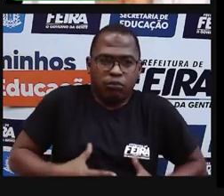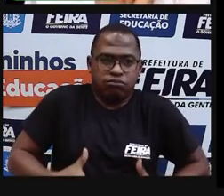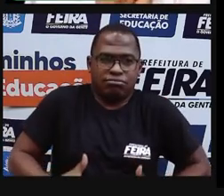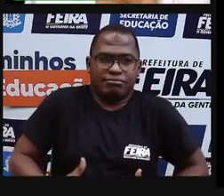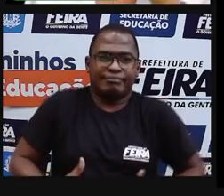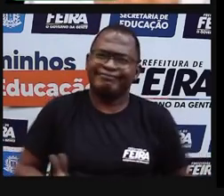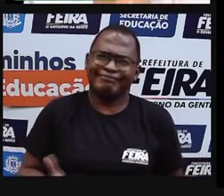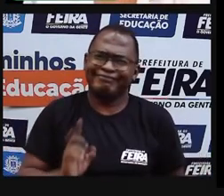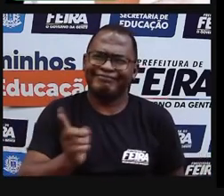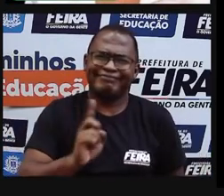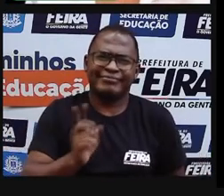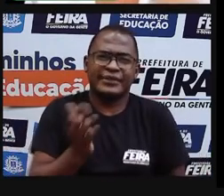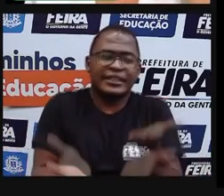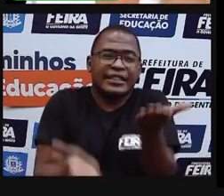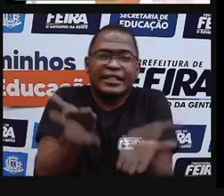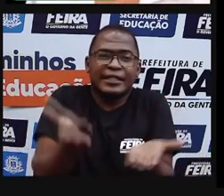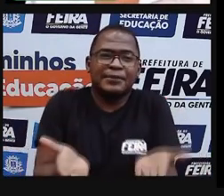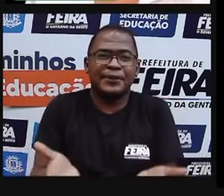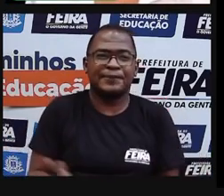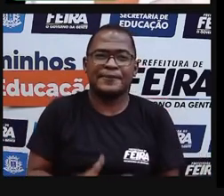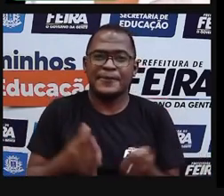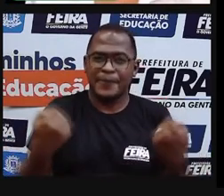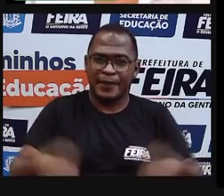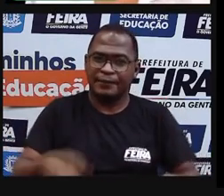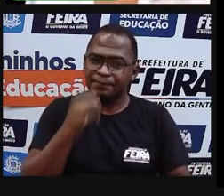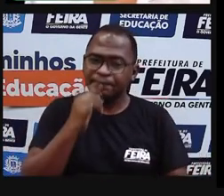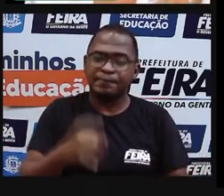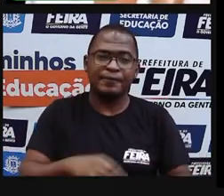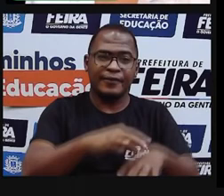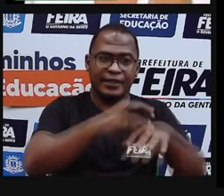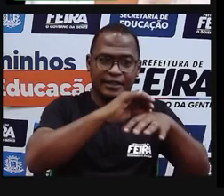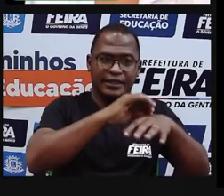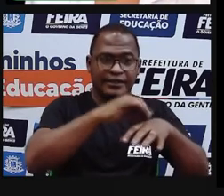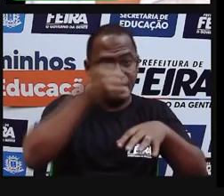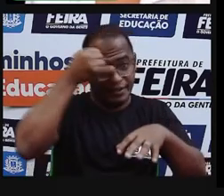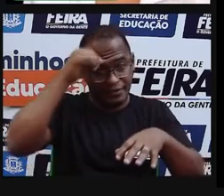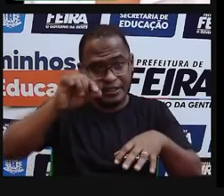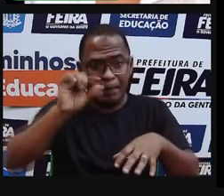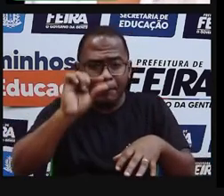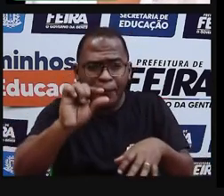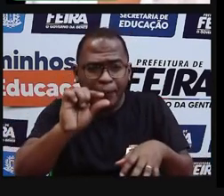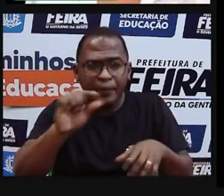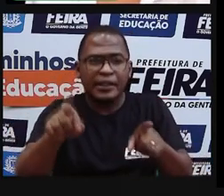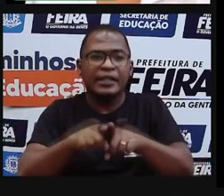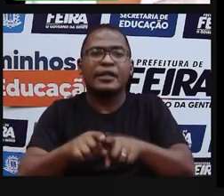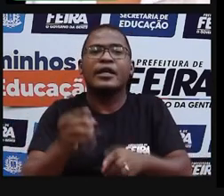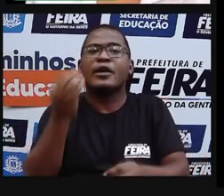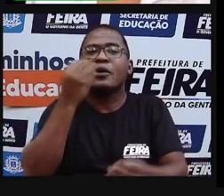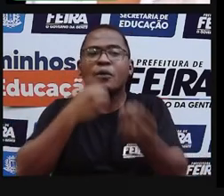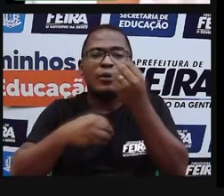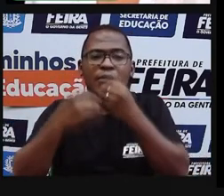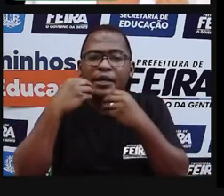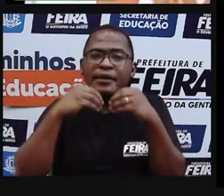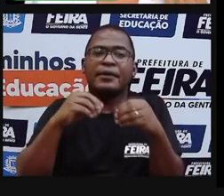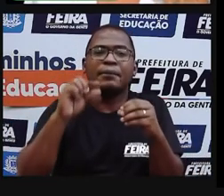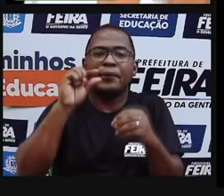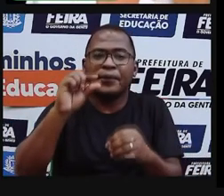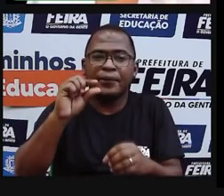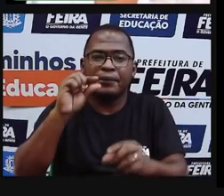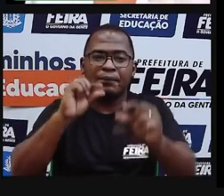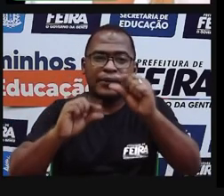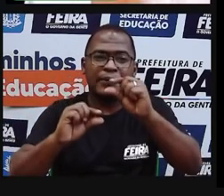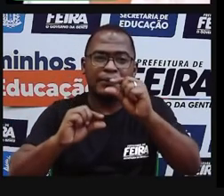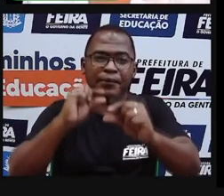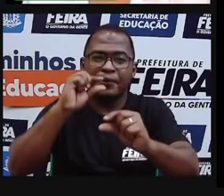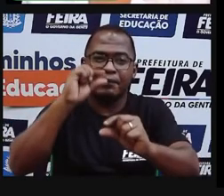dicas importantes dos japoneses. Diminuir a quantidade de carne e comer mais devagar. Na França, eles